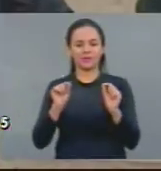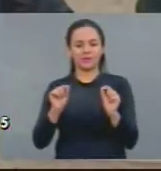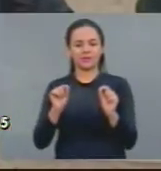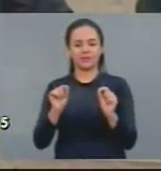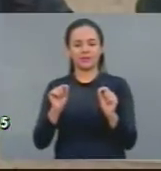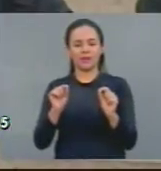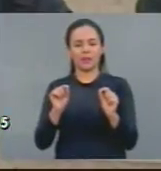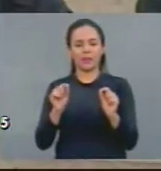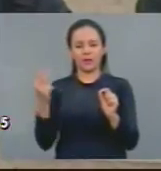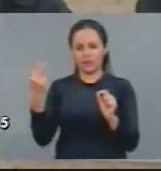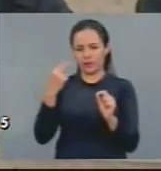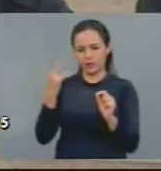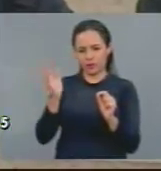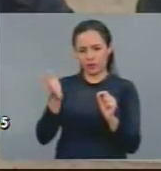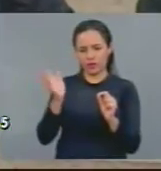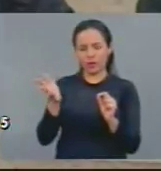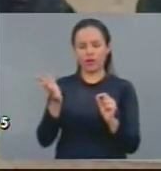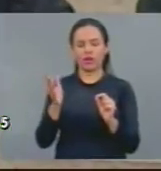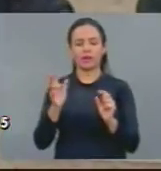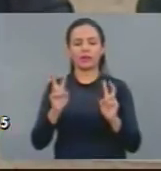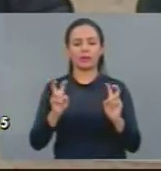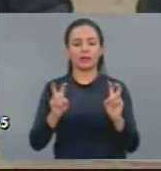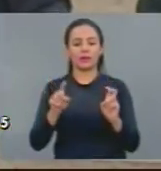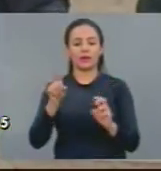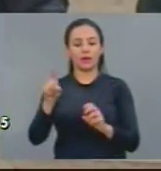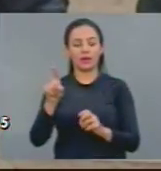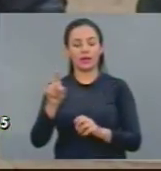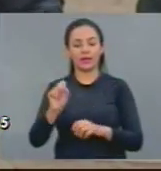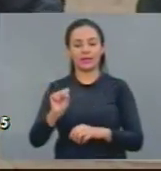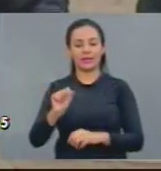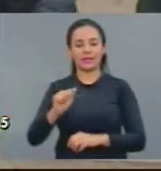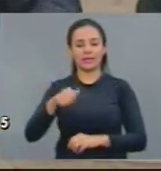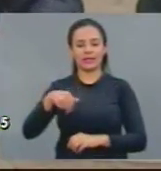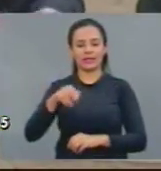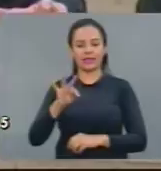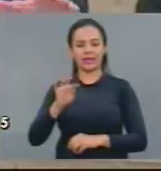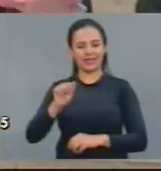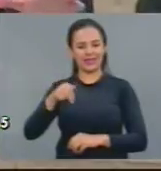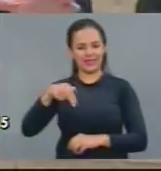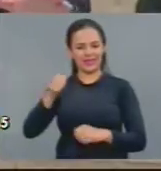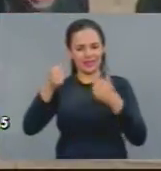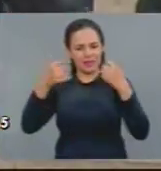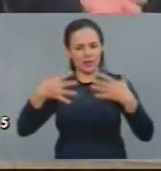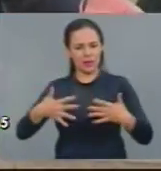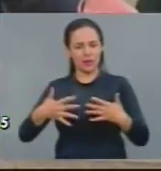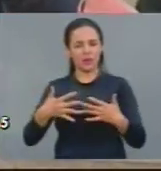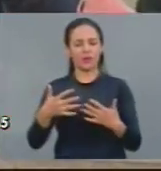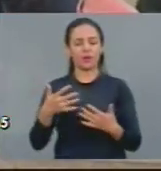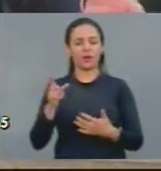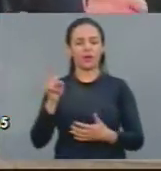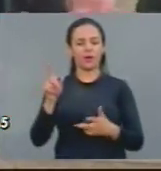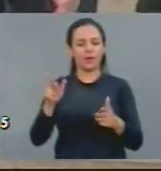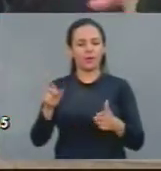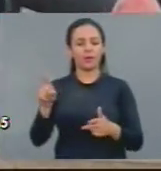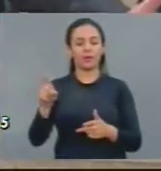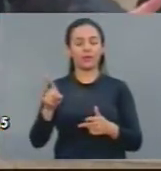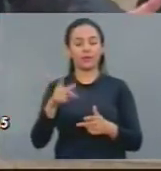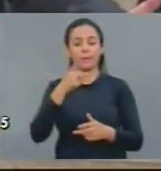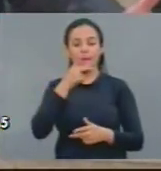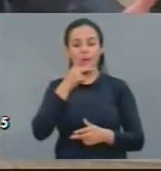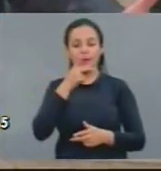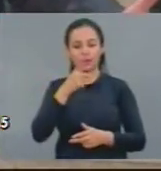Em cima do pronunciamento do deputado doutor Santana, que o PT, quem está